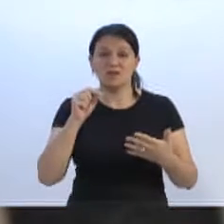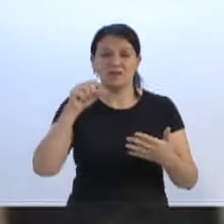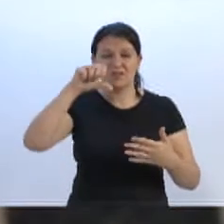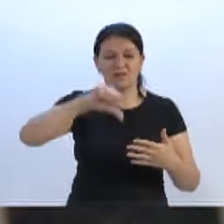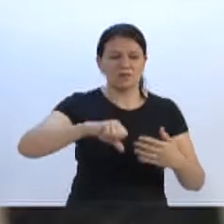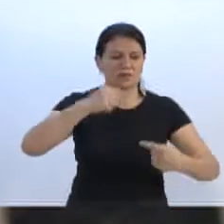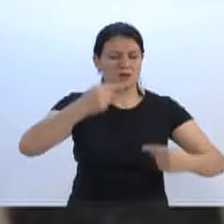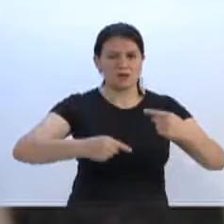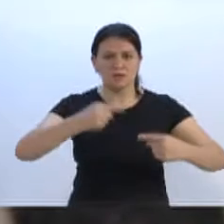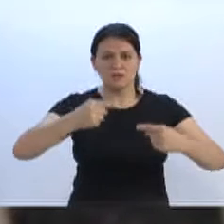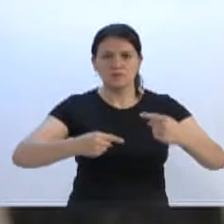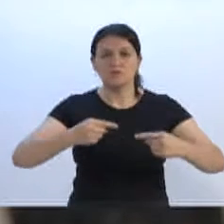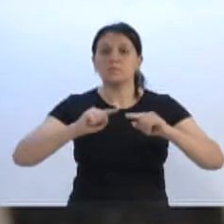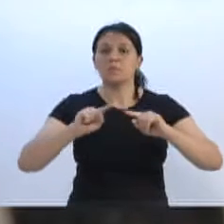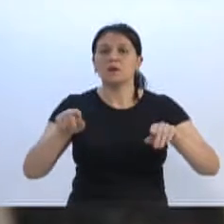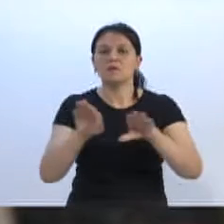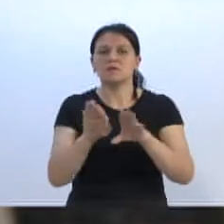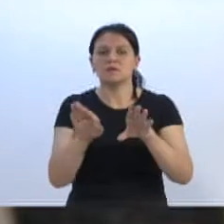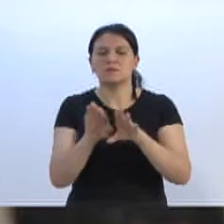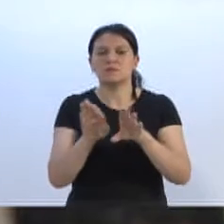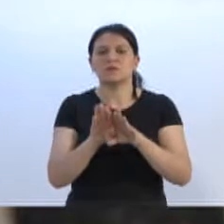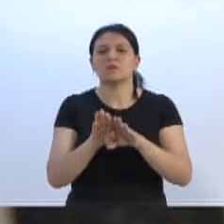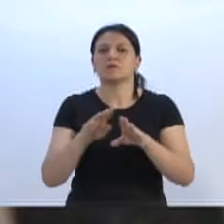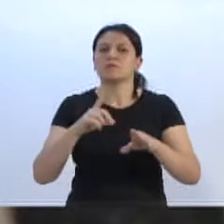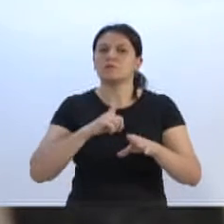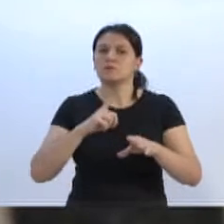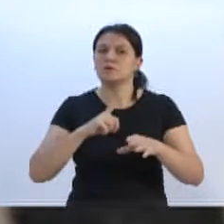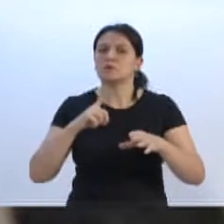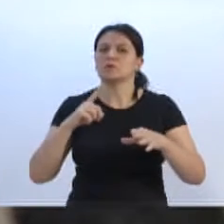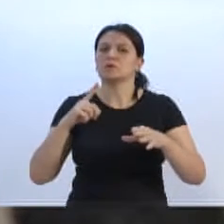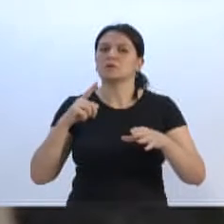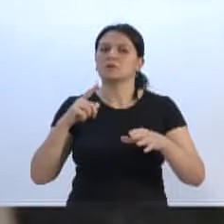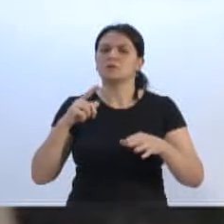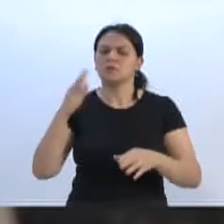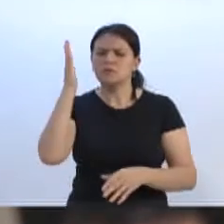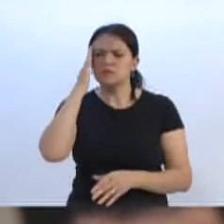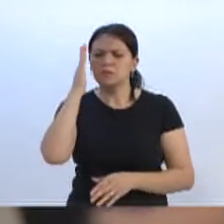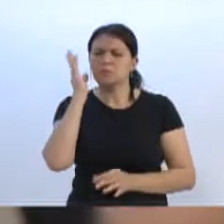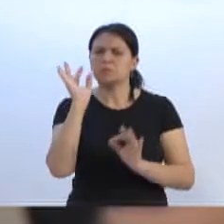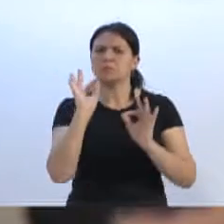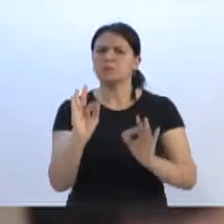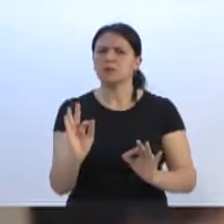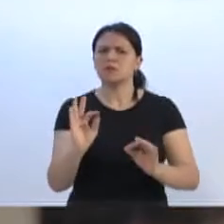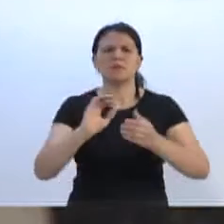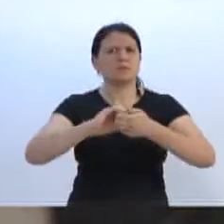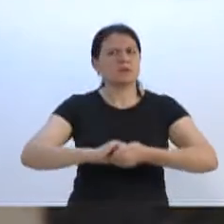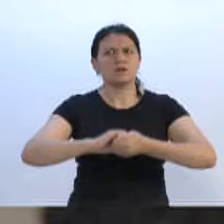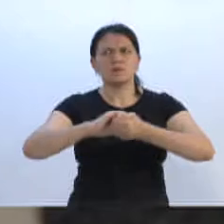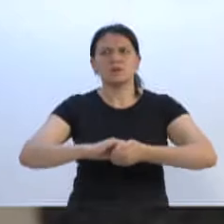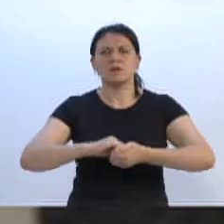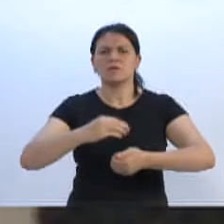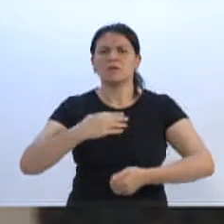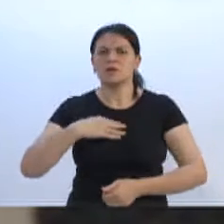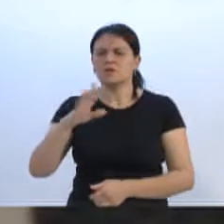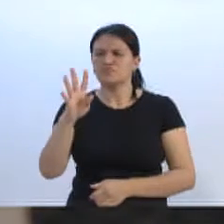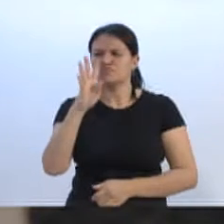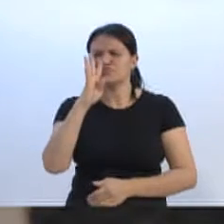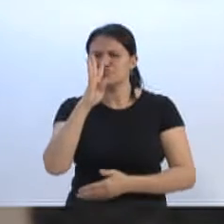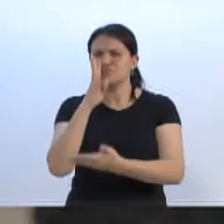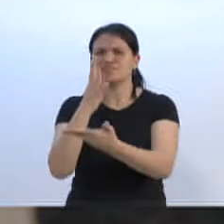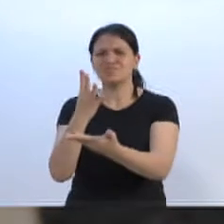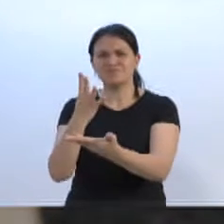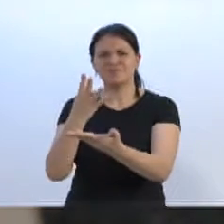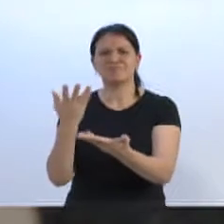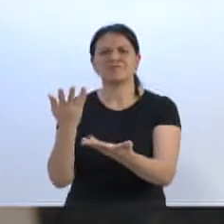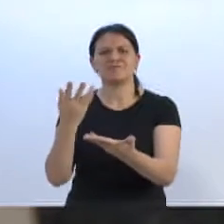para a nossa cidade, se faz, mas também quando se tem a necessidade de se fazer o reconhecimento. Então, parabéns. Eu sou fã do senhor, sou fã da sua forma de